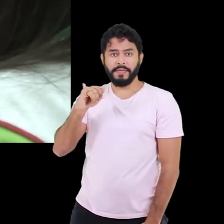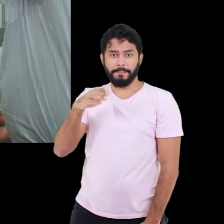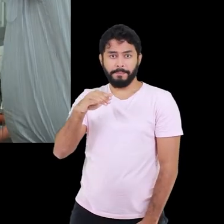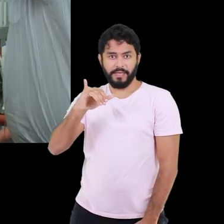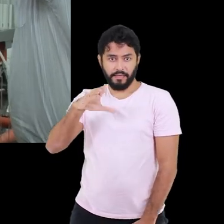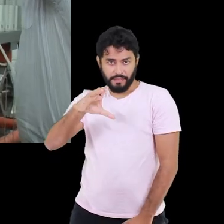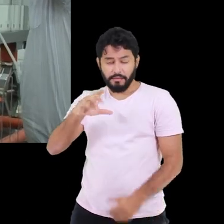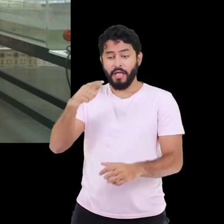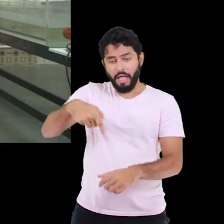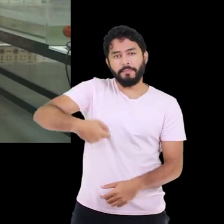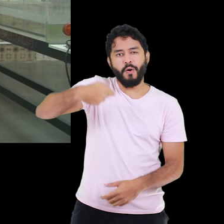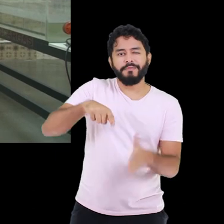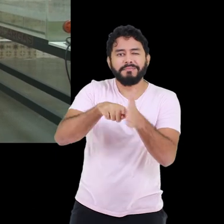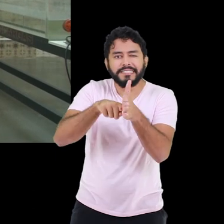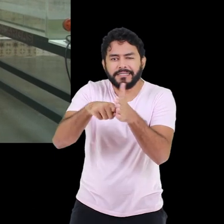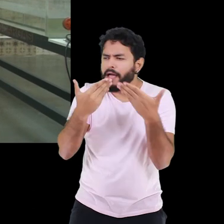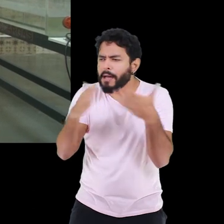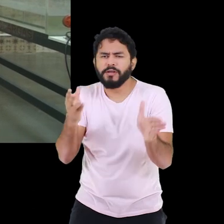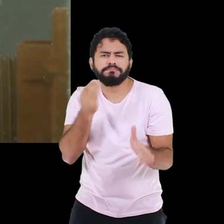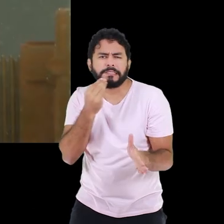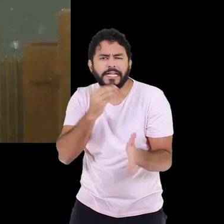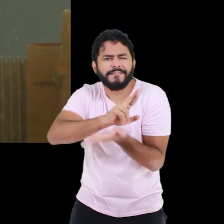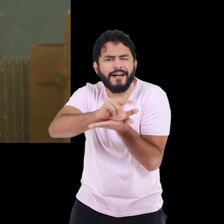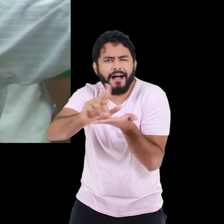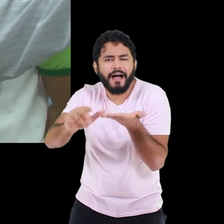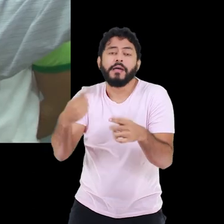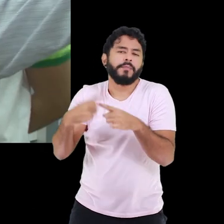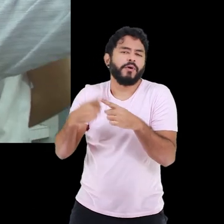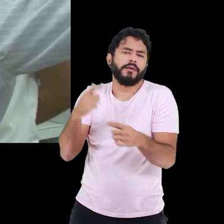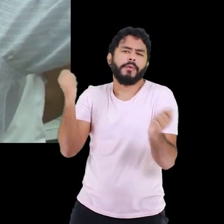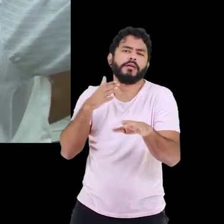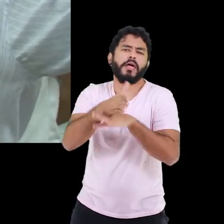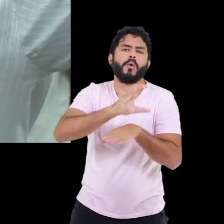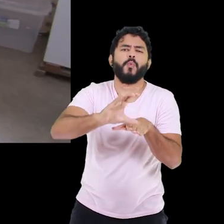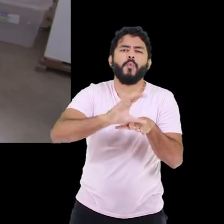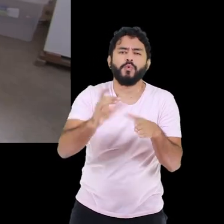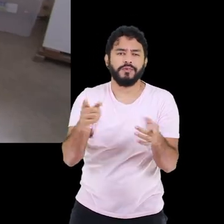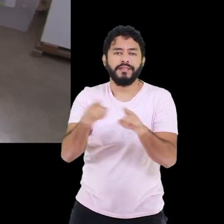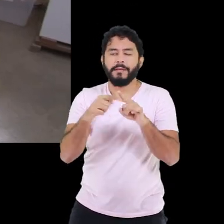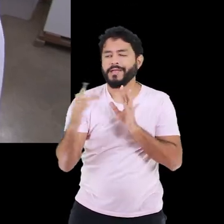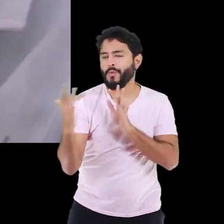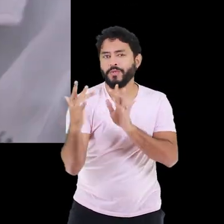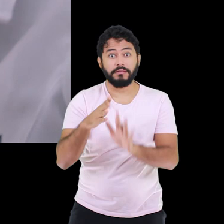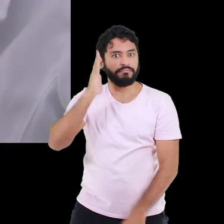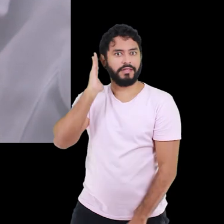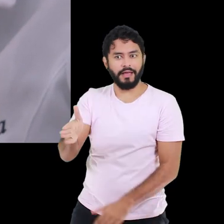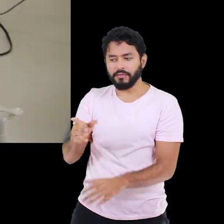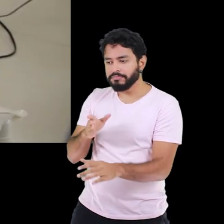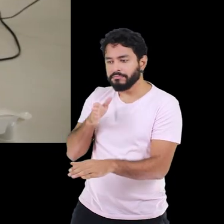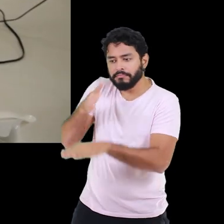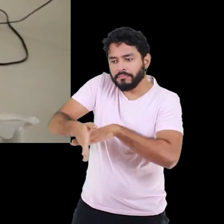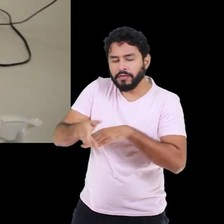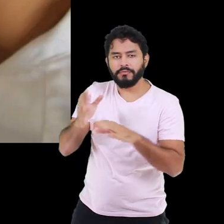do PIBIC, eu tenho bolsa de pesquisa e abri muitas portas porque a gente tem a oportunidade de fazer cursos em